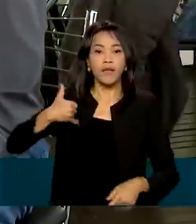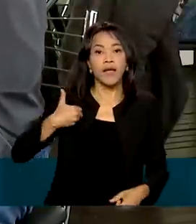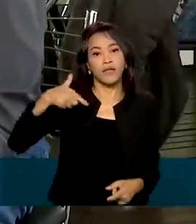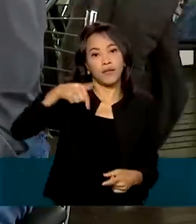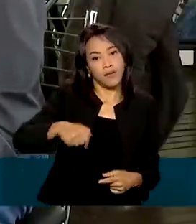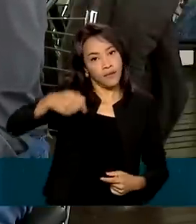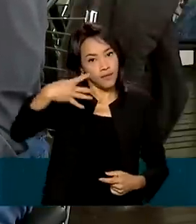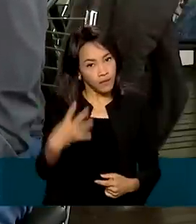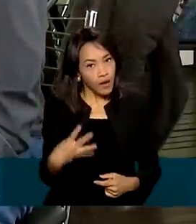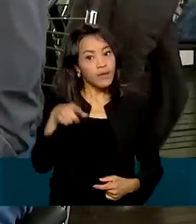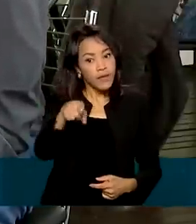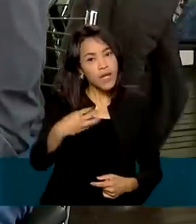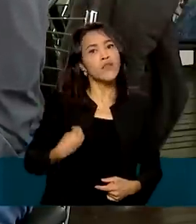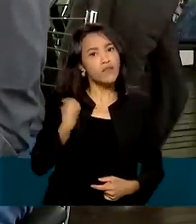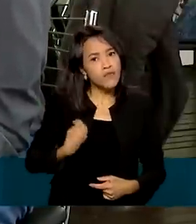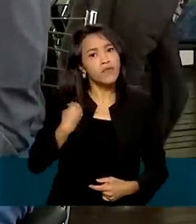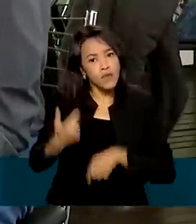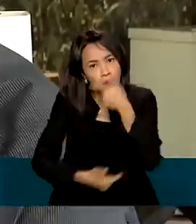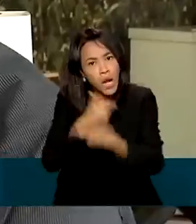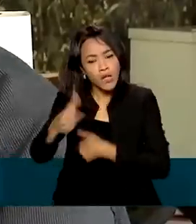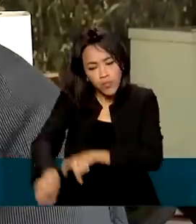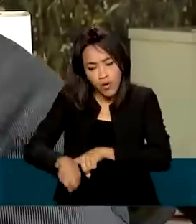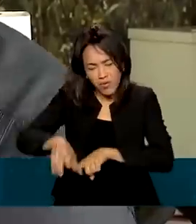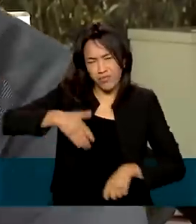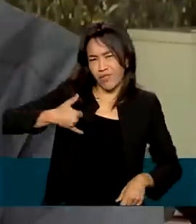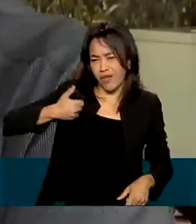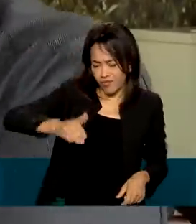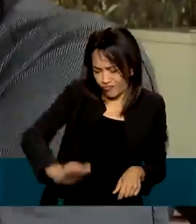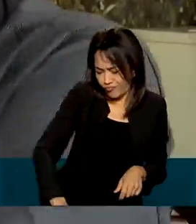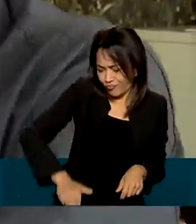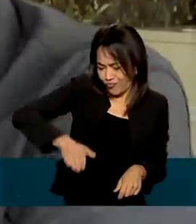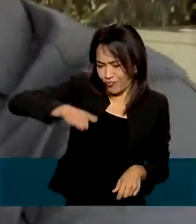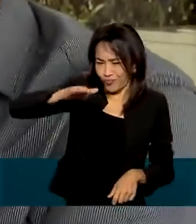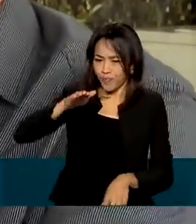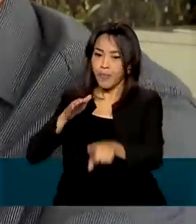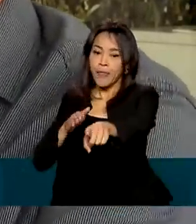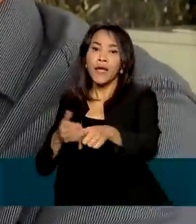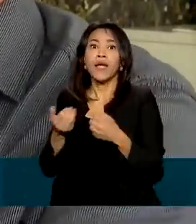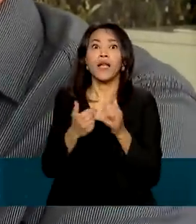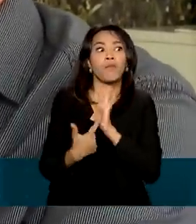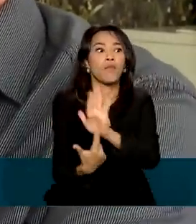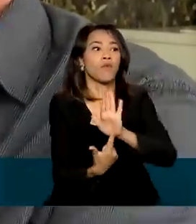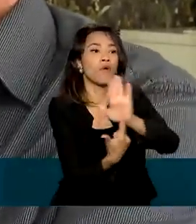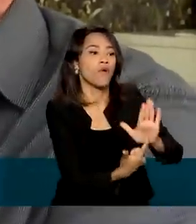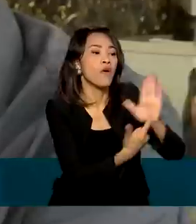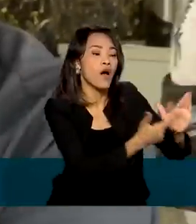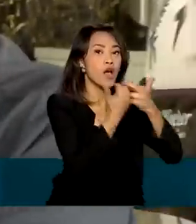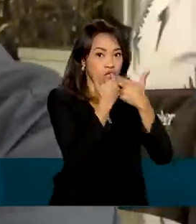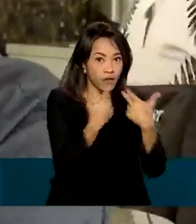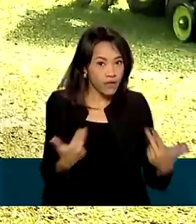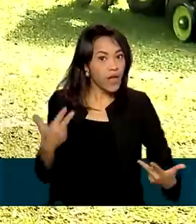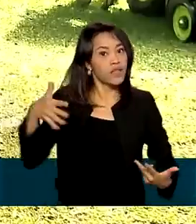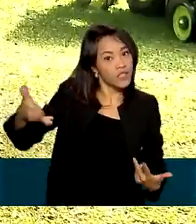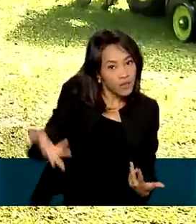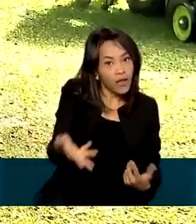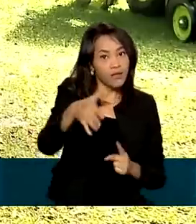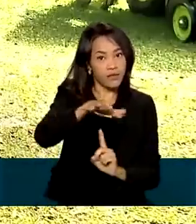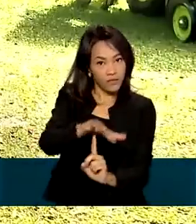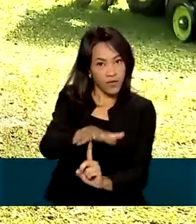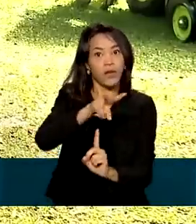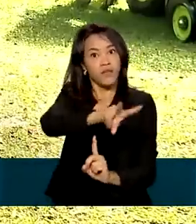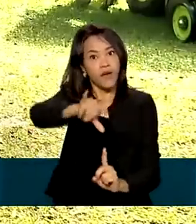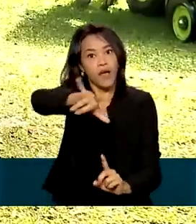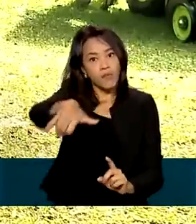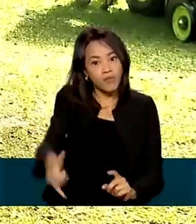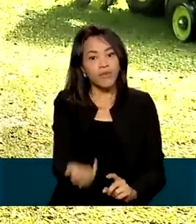anos e vive do campo desde criança. Ele aprovou as novidades trazidas pelos expositores da Feira Soja e disse que vai